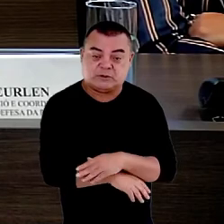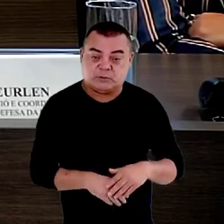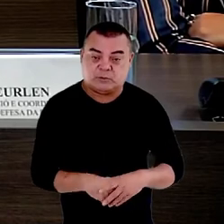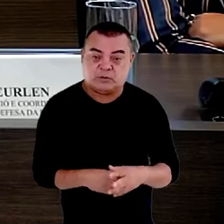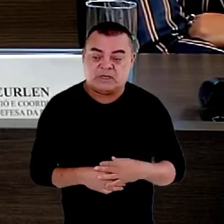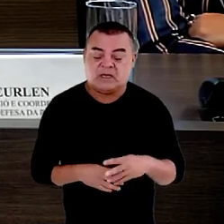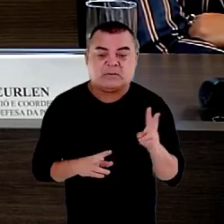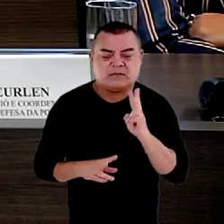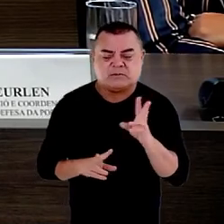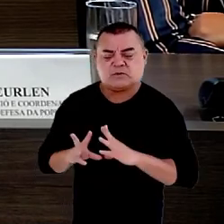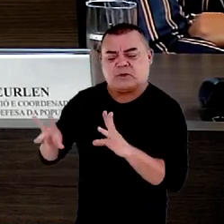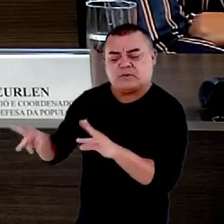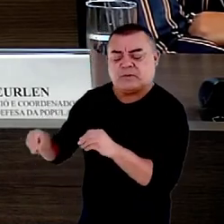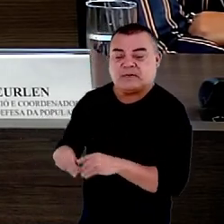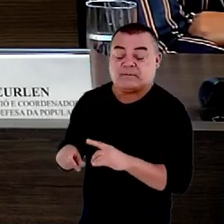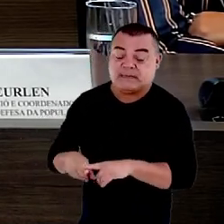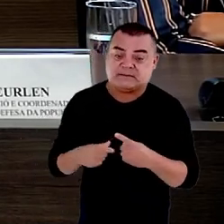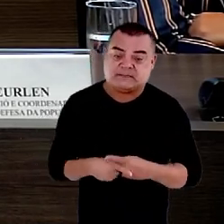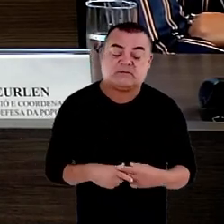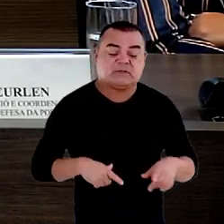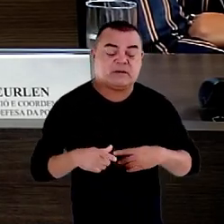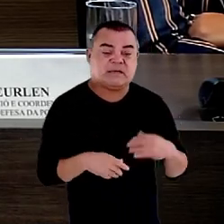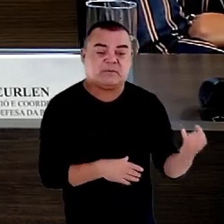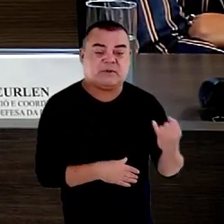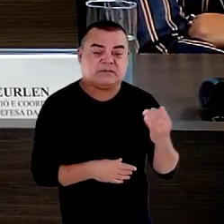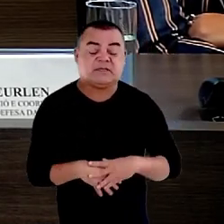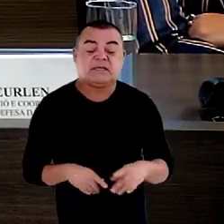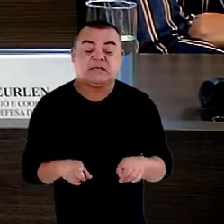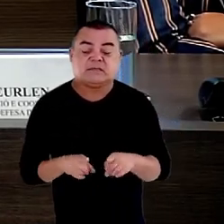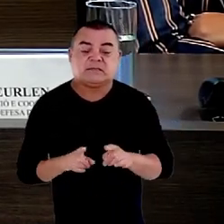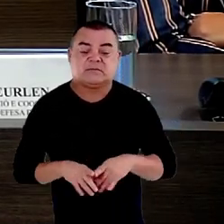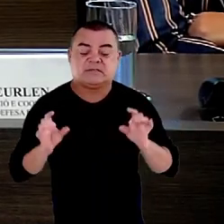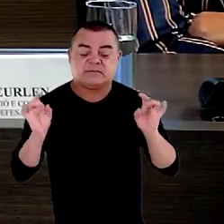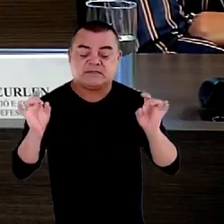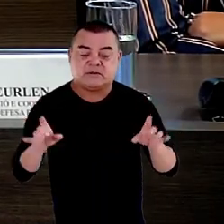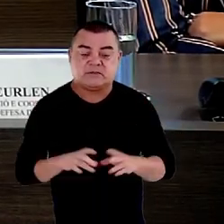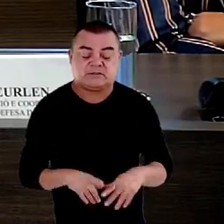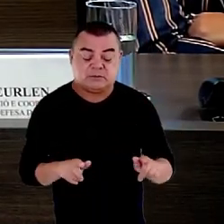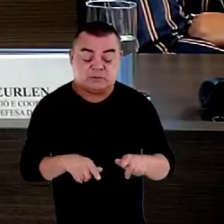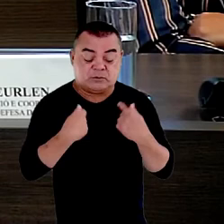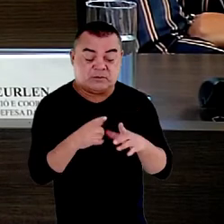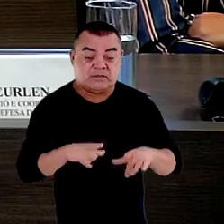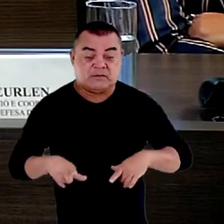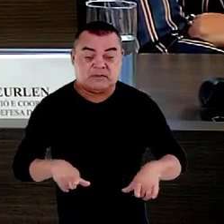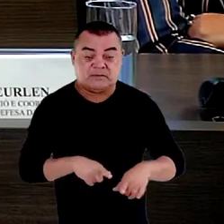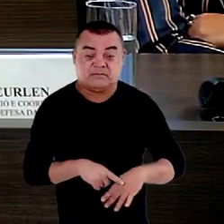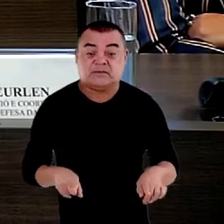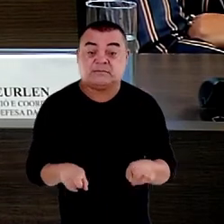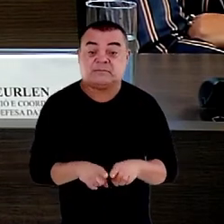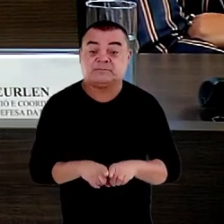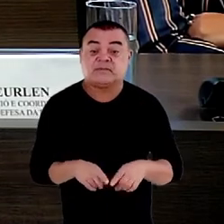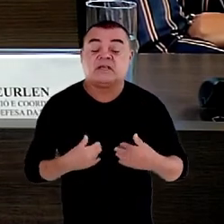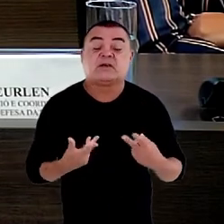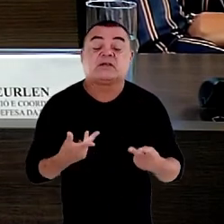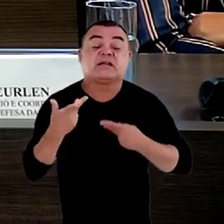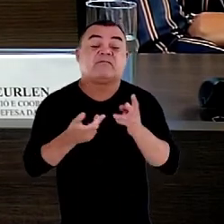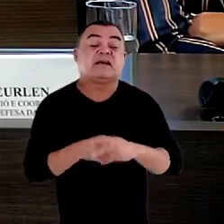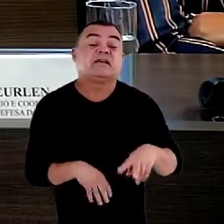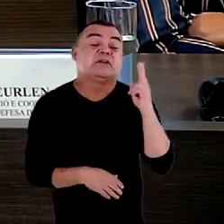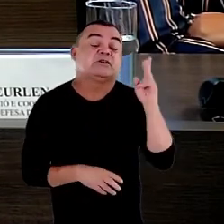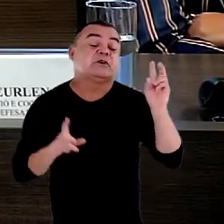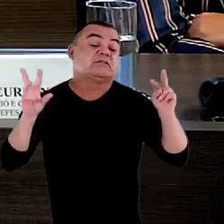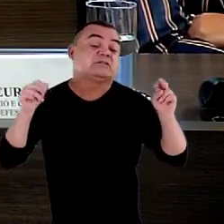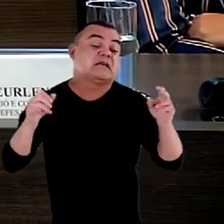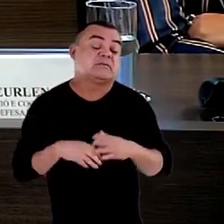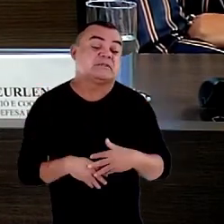e ela teve um papel importantíssimo nisso e com certeza vai ter um papel destacado nesse grupo de trabalho também e queria abordar aqui dois assuntos principalmente